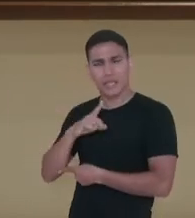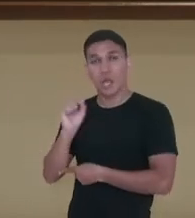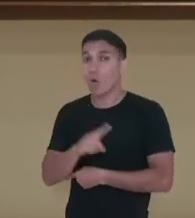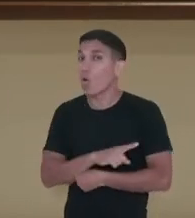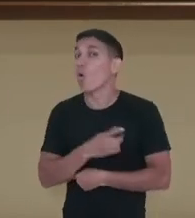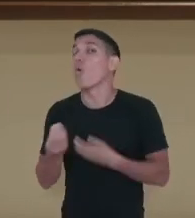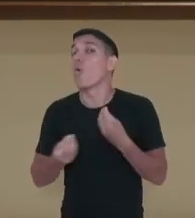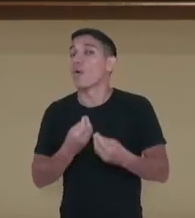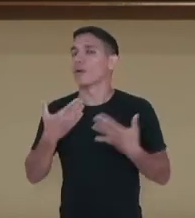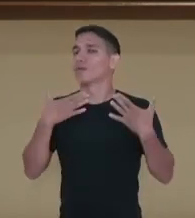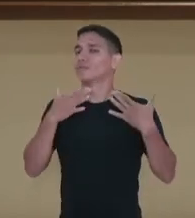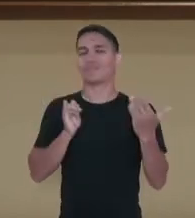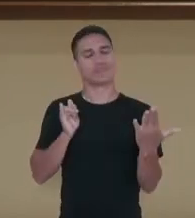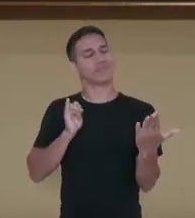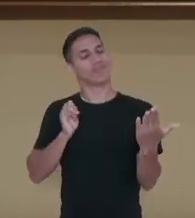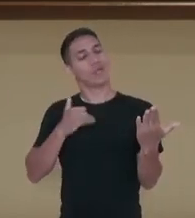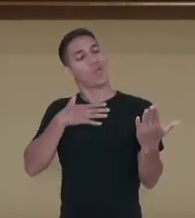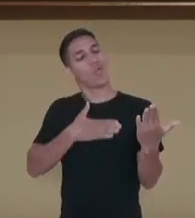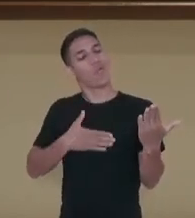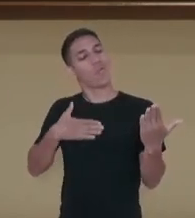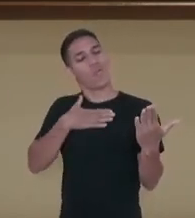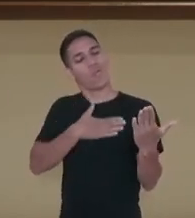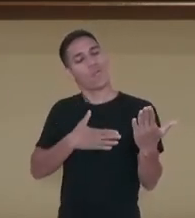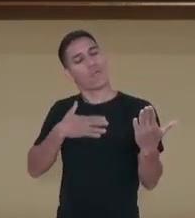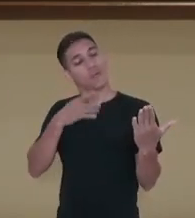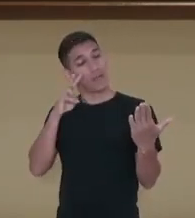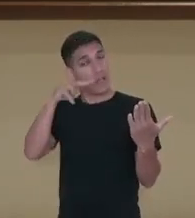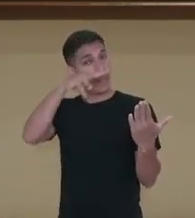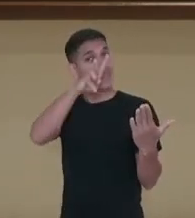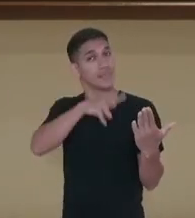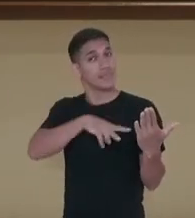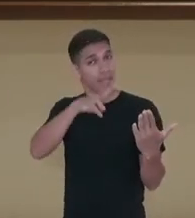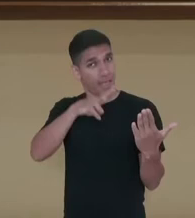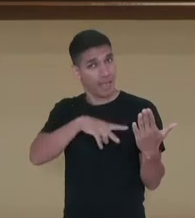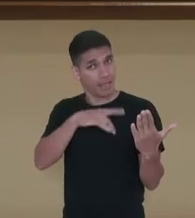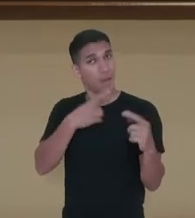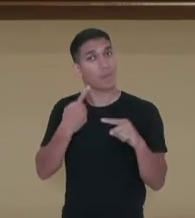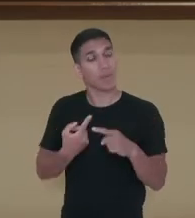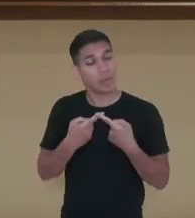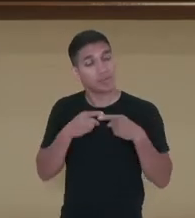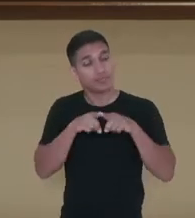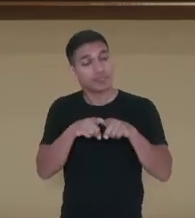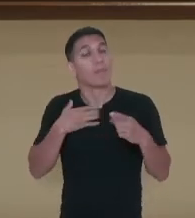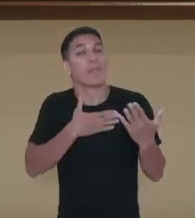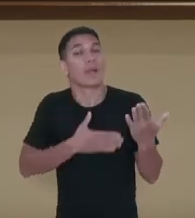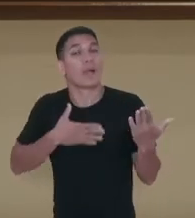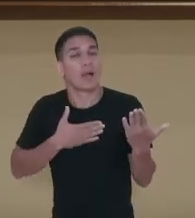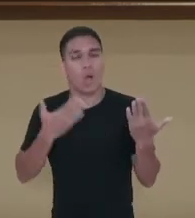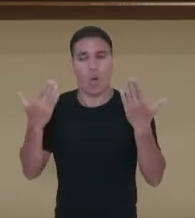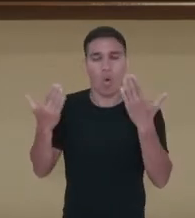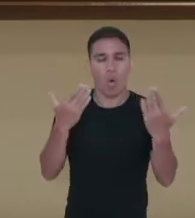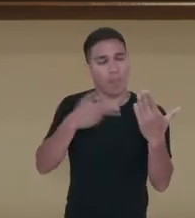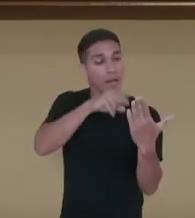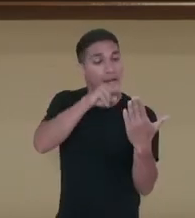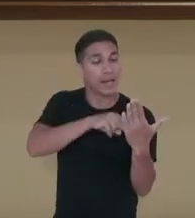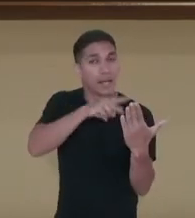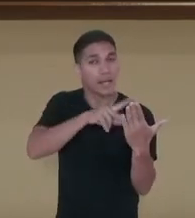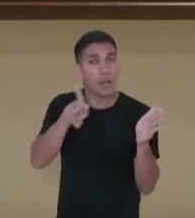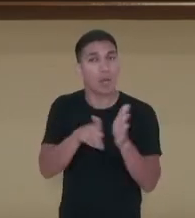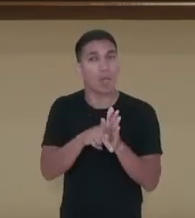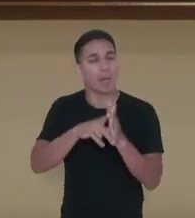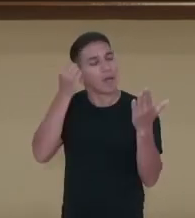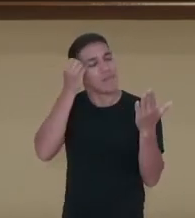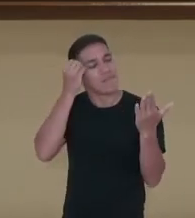comodamente lendo, que indica que era positivo, que era prazeroso. Ele compara a leitura como quem